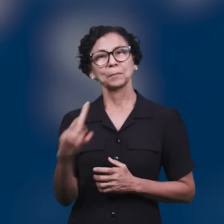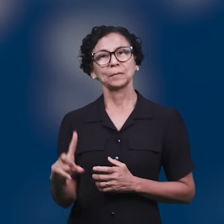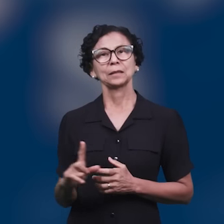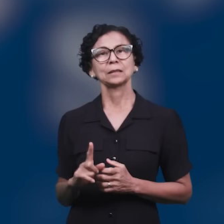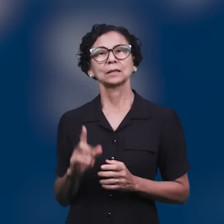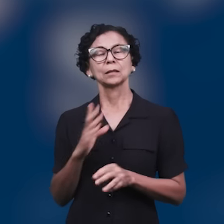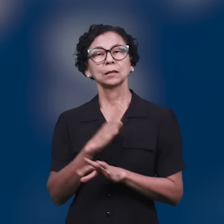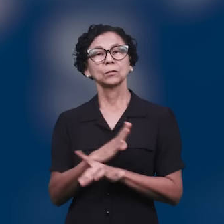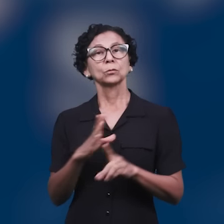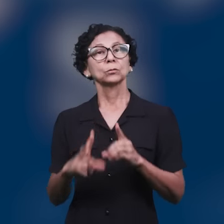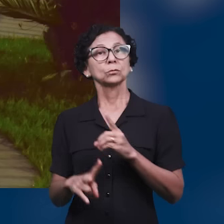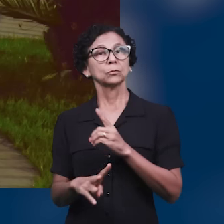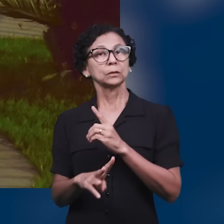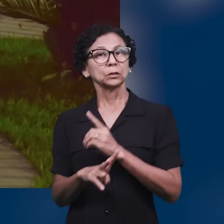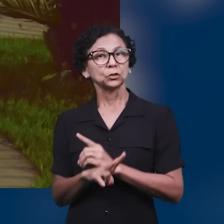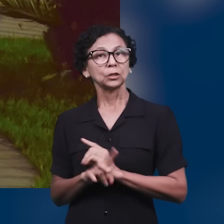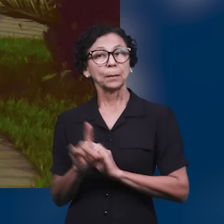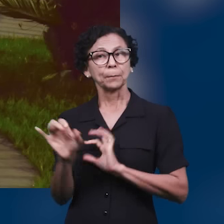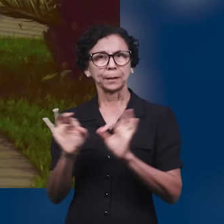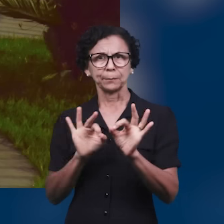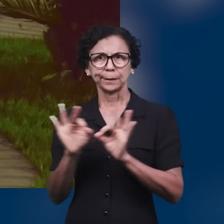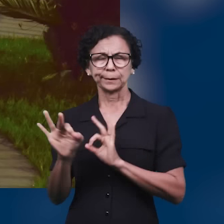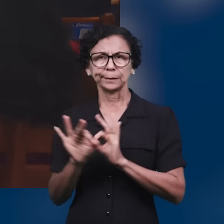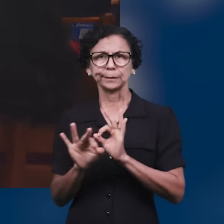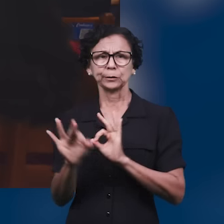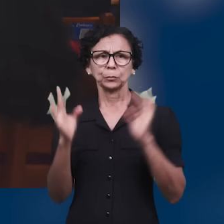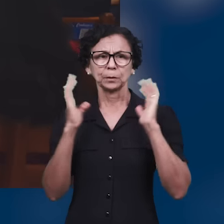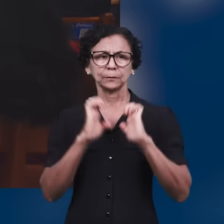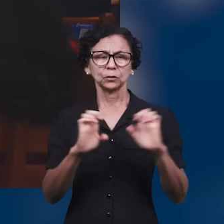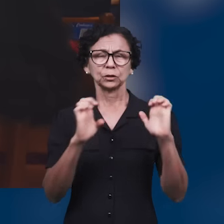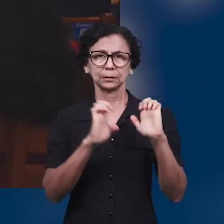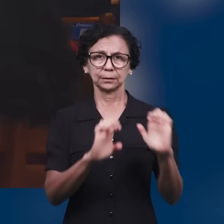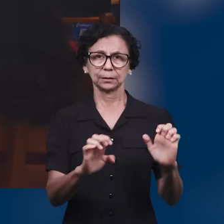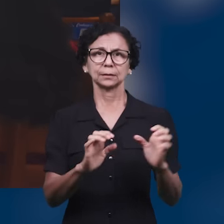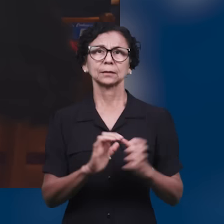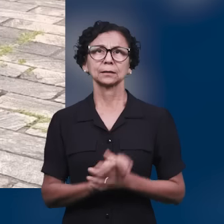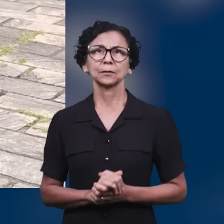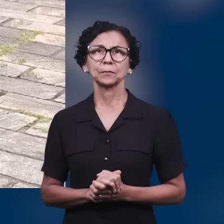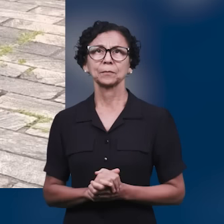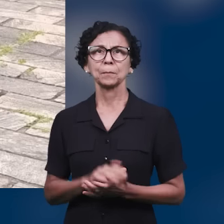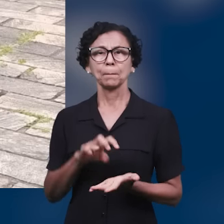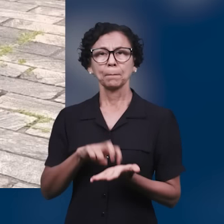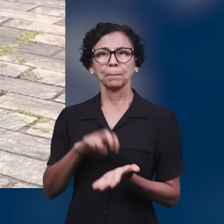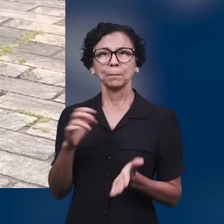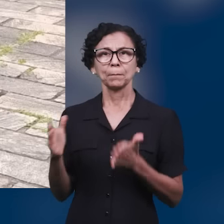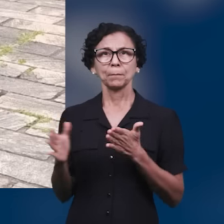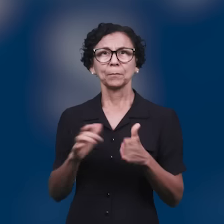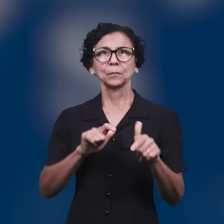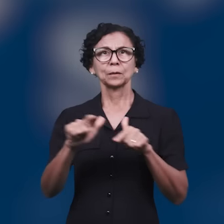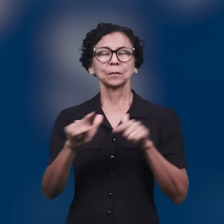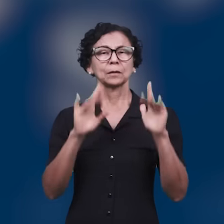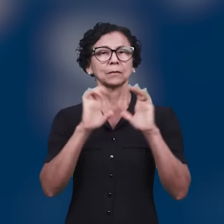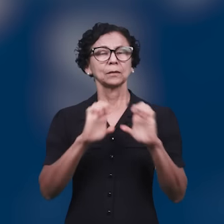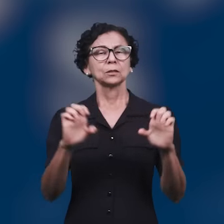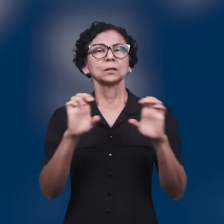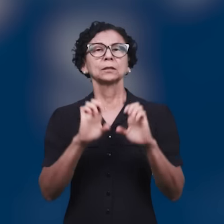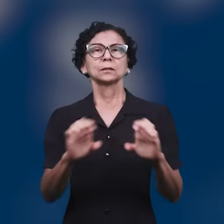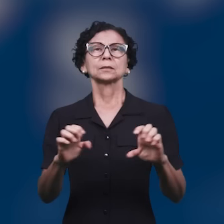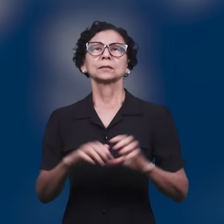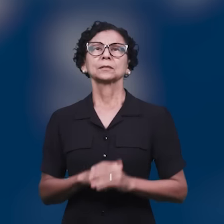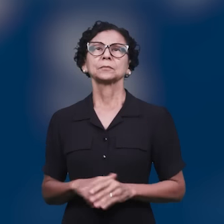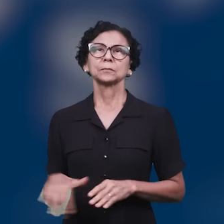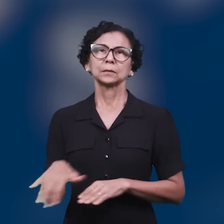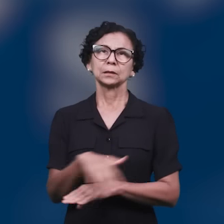Parque das Águas, como preparo para a evangelização no bairro Horto. E na parte da manhã, foi realizado um trabalho de evangelização